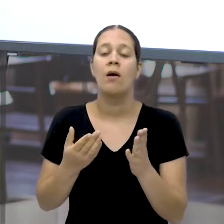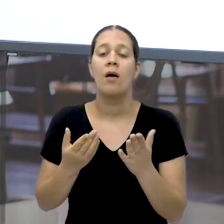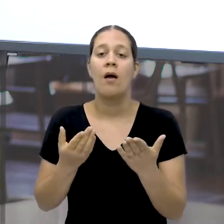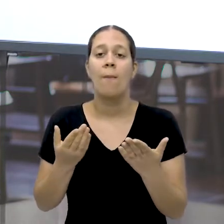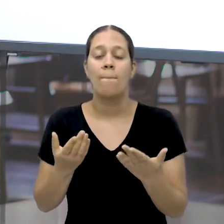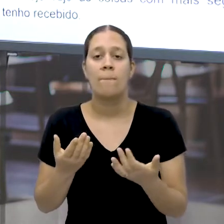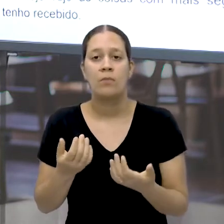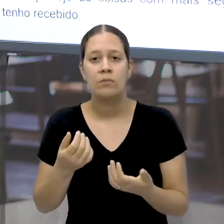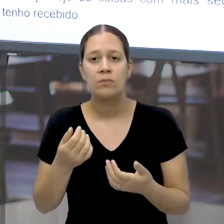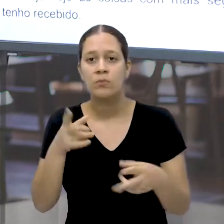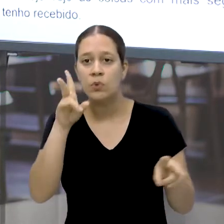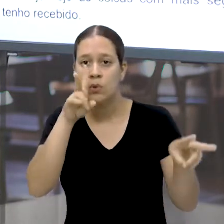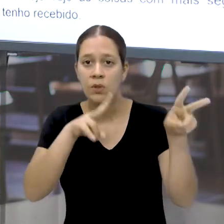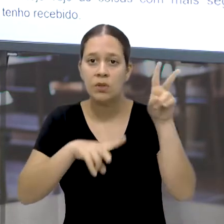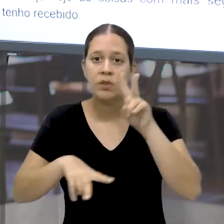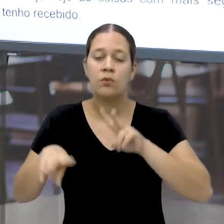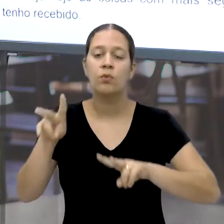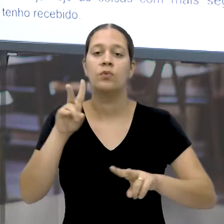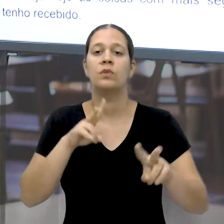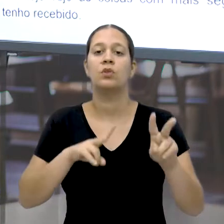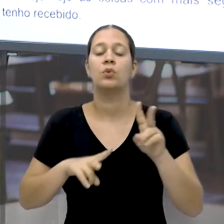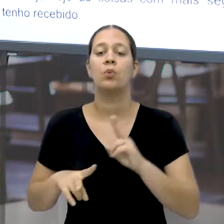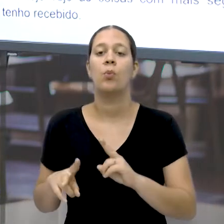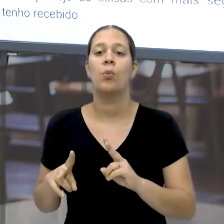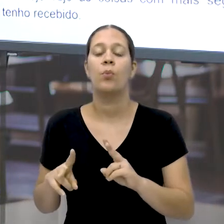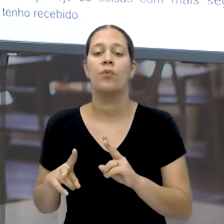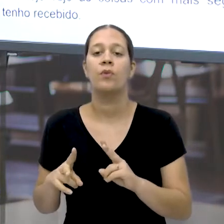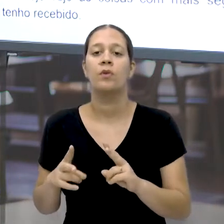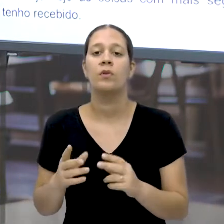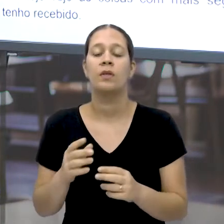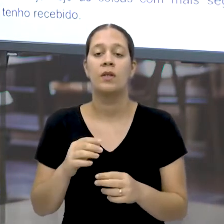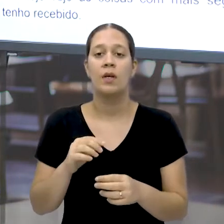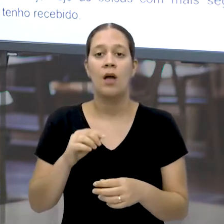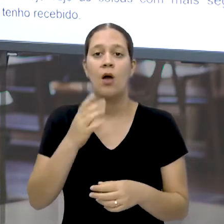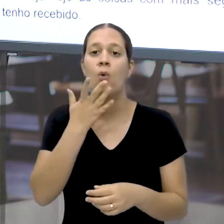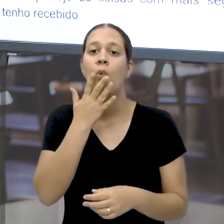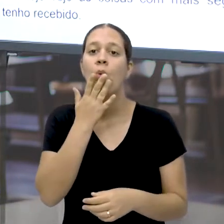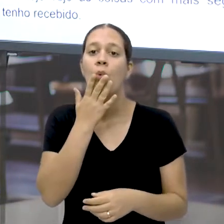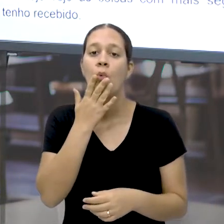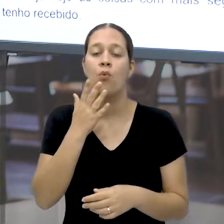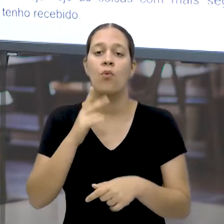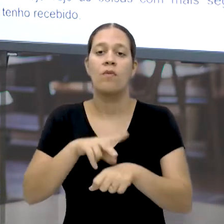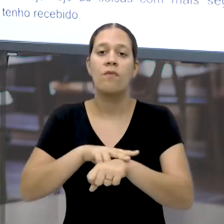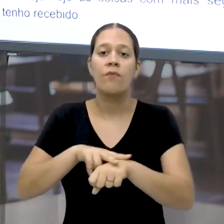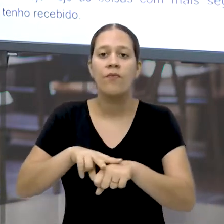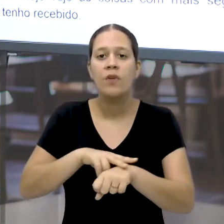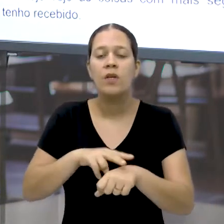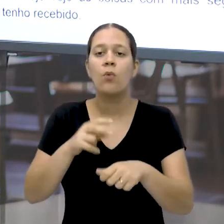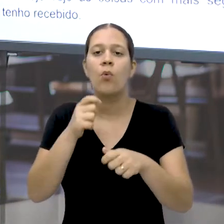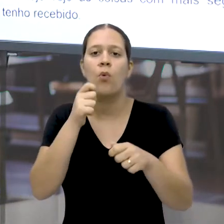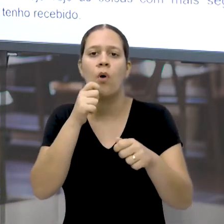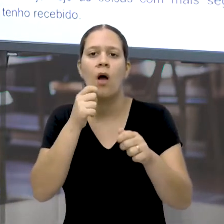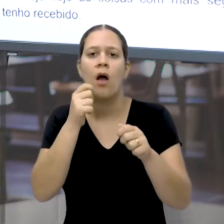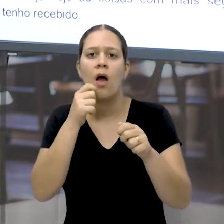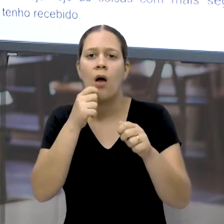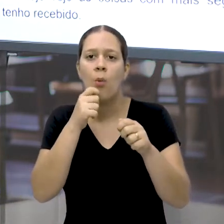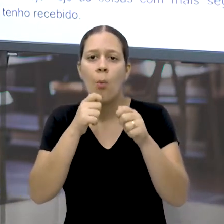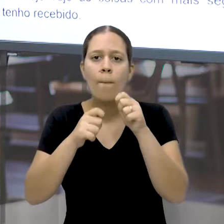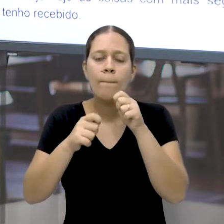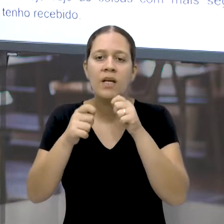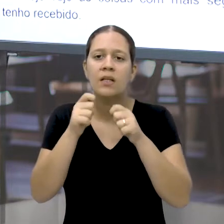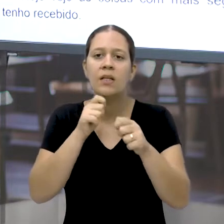bem visível, né? Elegível Em verde Destacando-se a argumentação de Lucimere